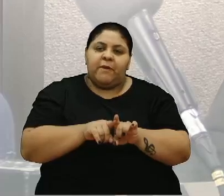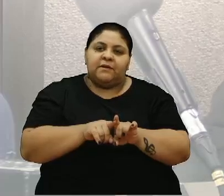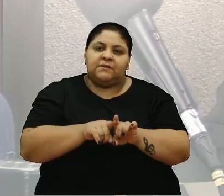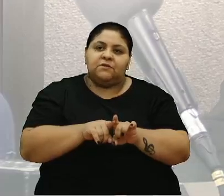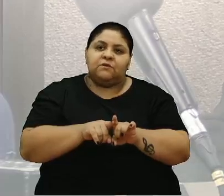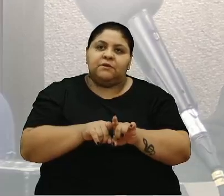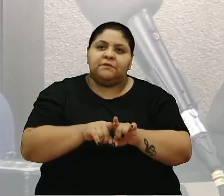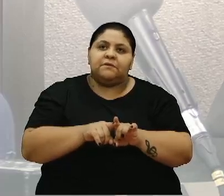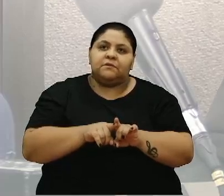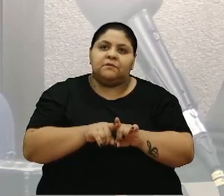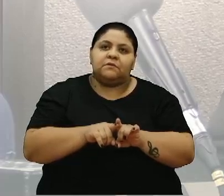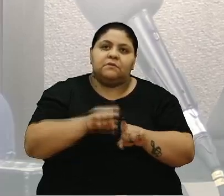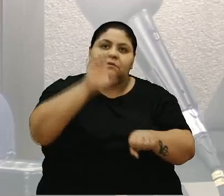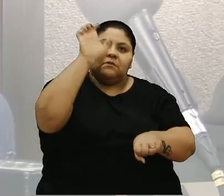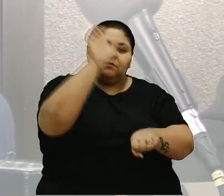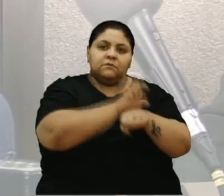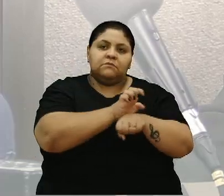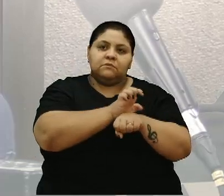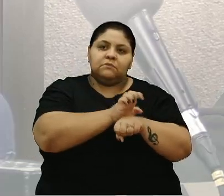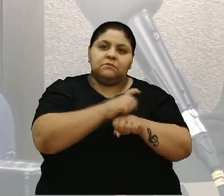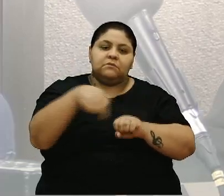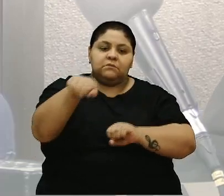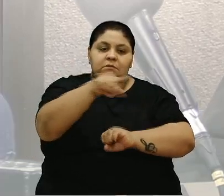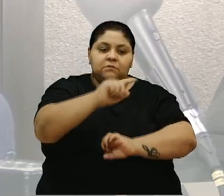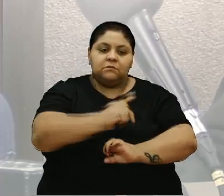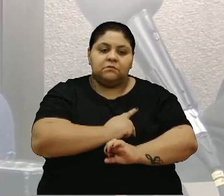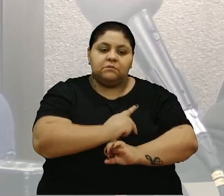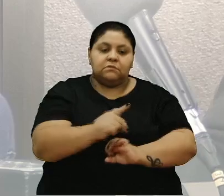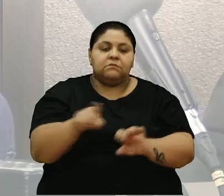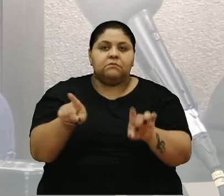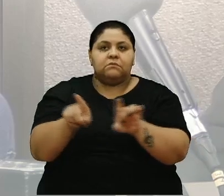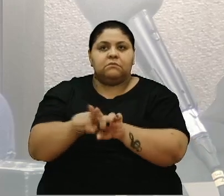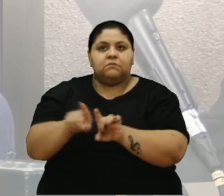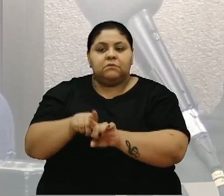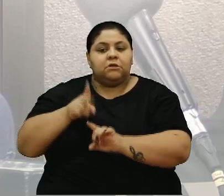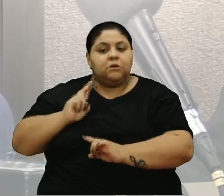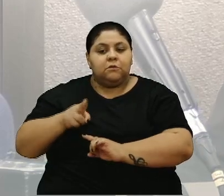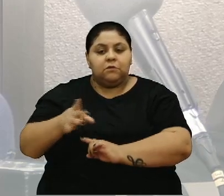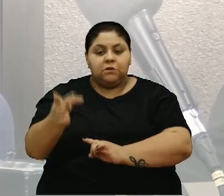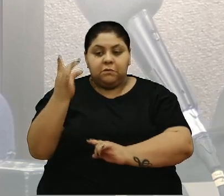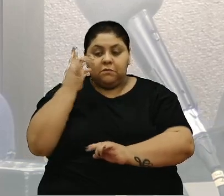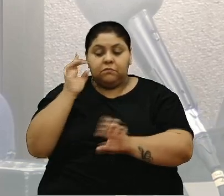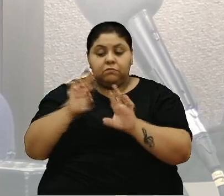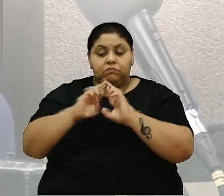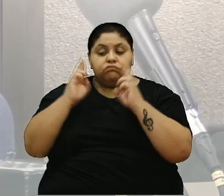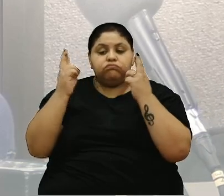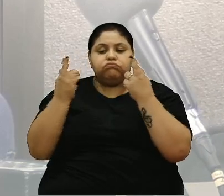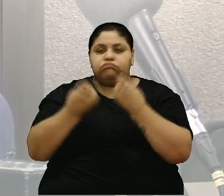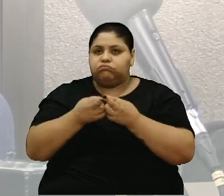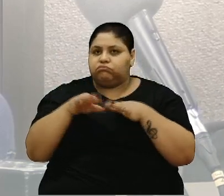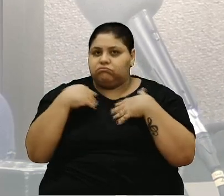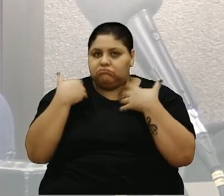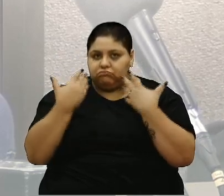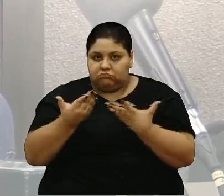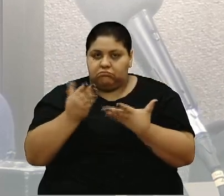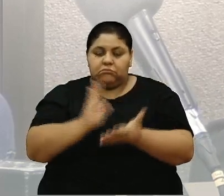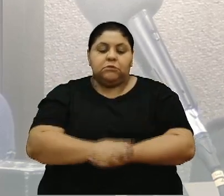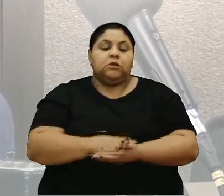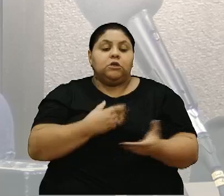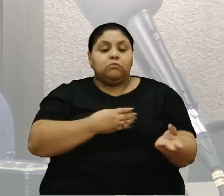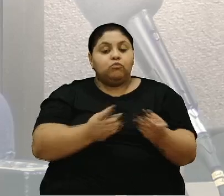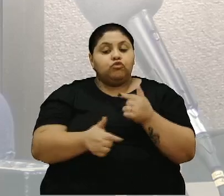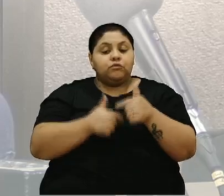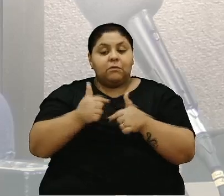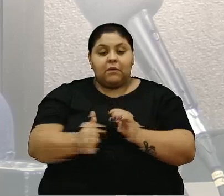ao Governador do Estado, a nossa Presidente, que também esteve sempre presente nas reuniões para lá e para cá, enfim. E muito trabalho